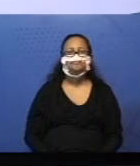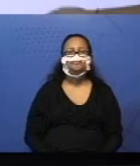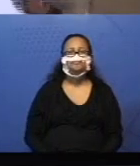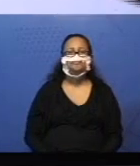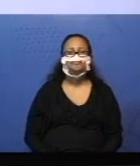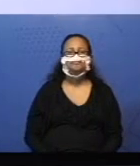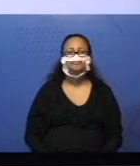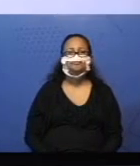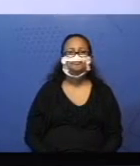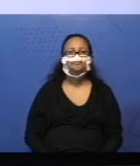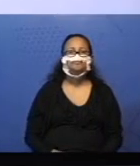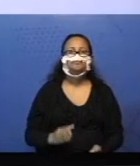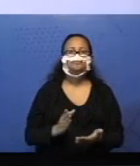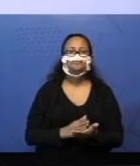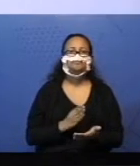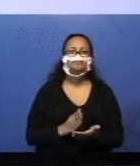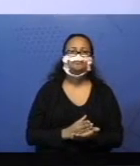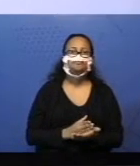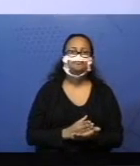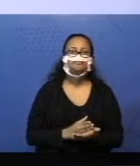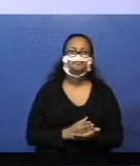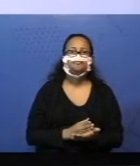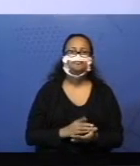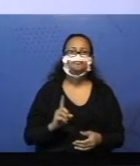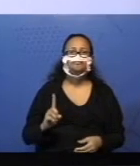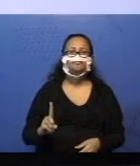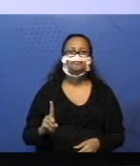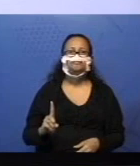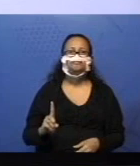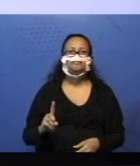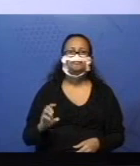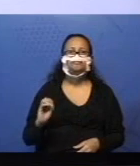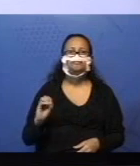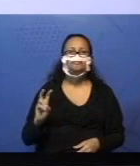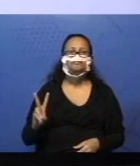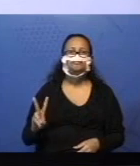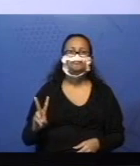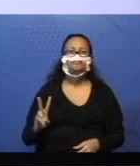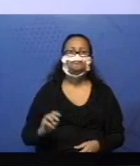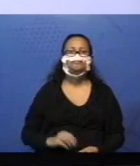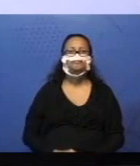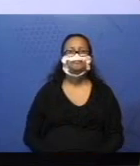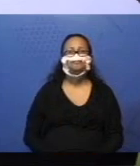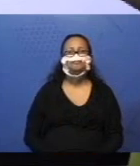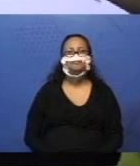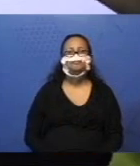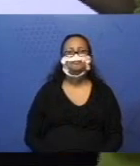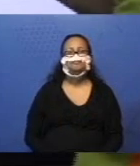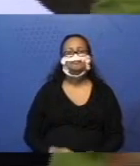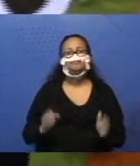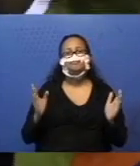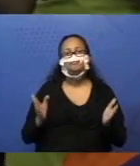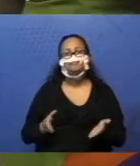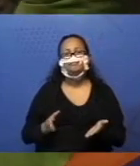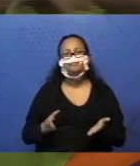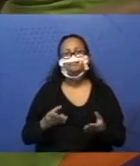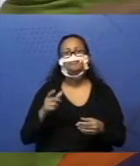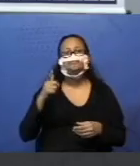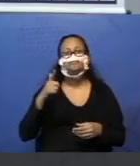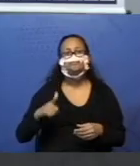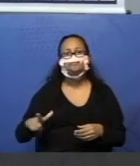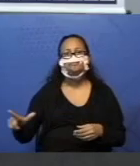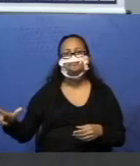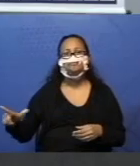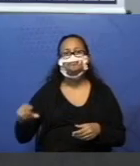Próxima página. Página 102. Vamos lá. Agora, eu vou continuar